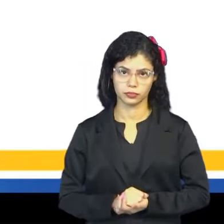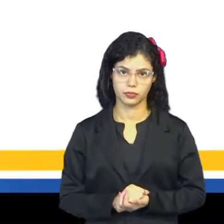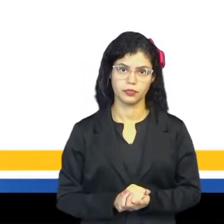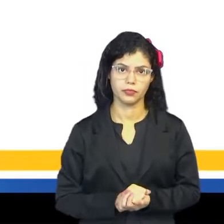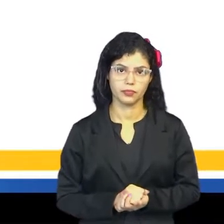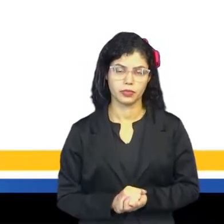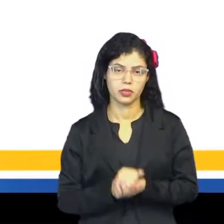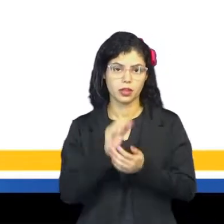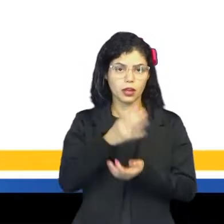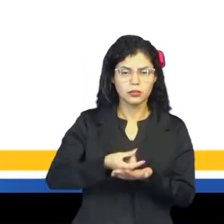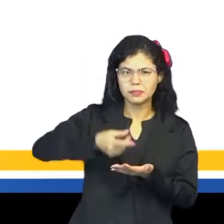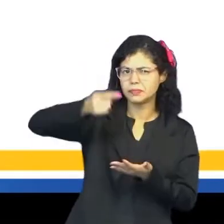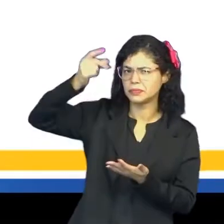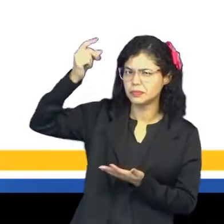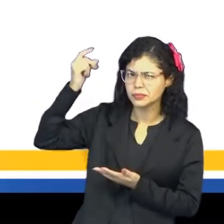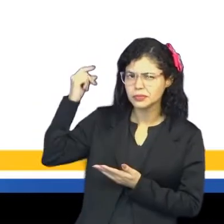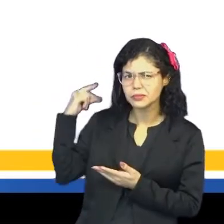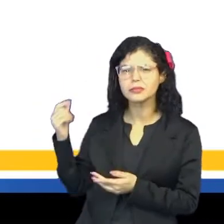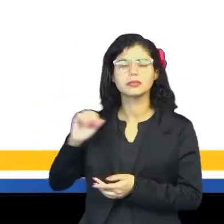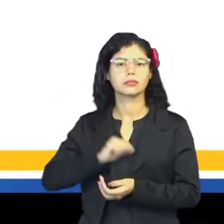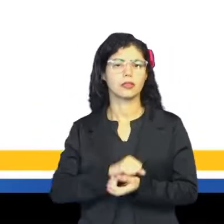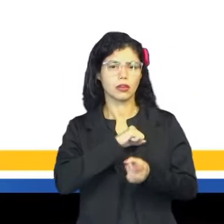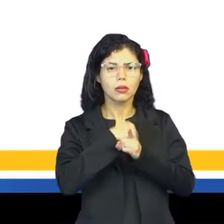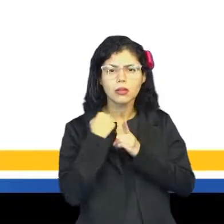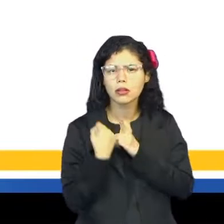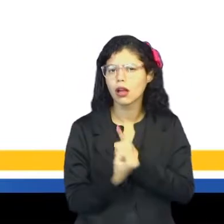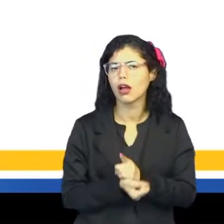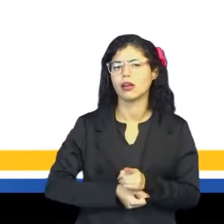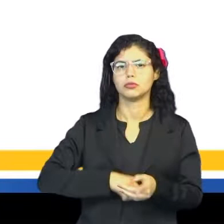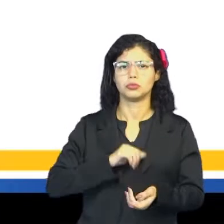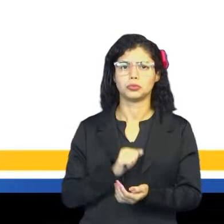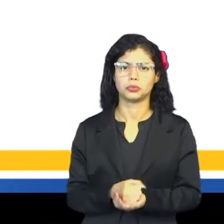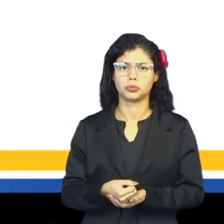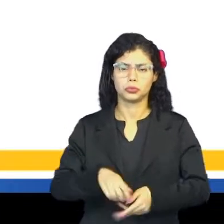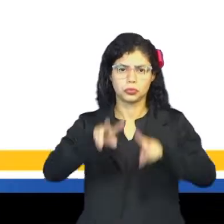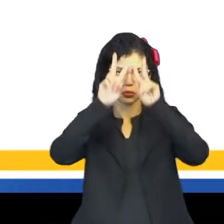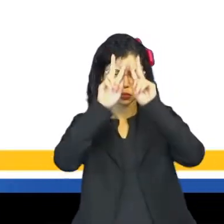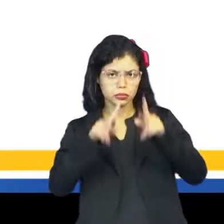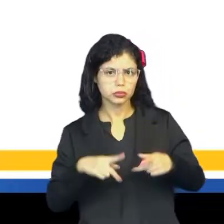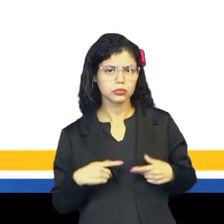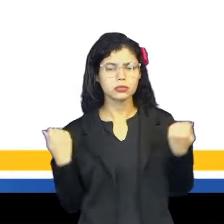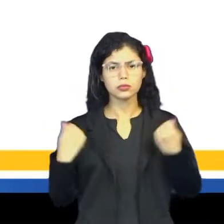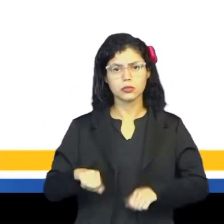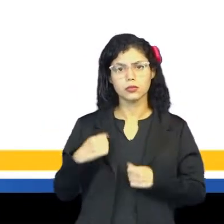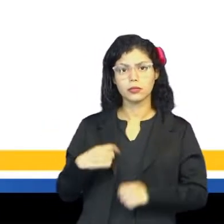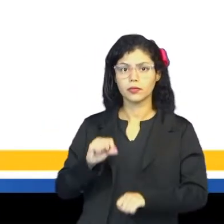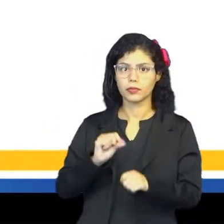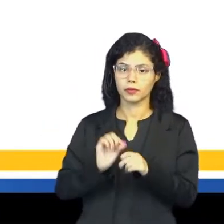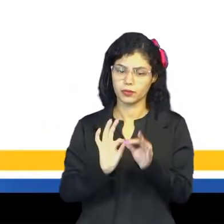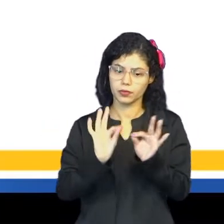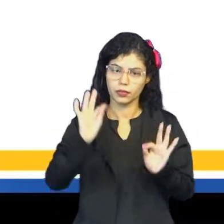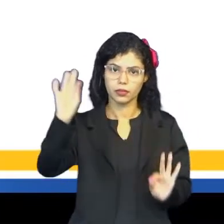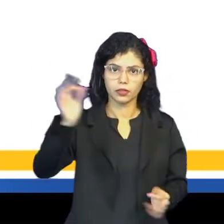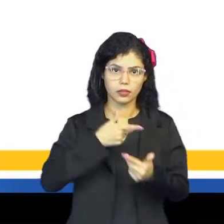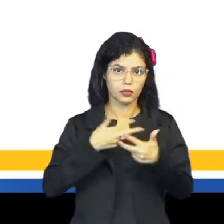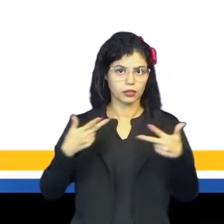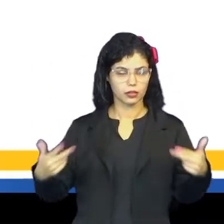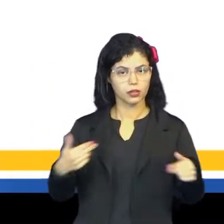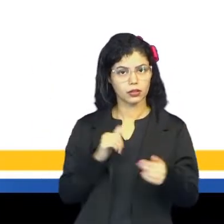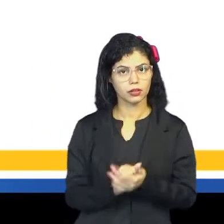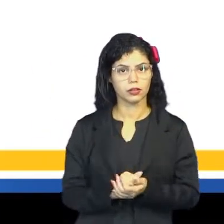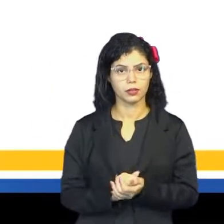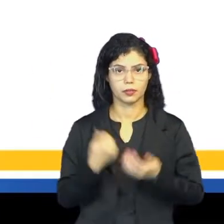Desde as civilizações mais antigas, o homem sentiu a necessidade de medir coisas